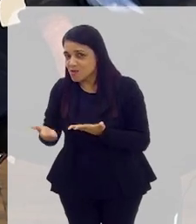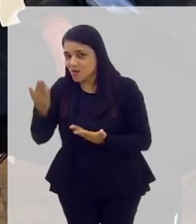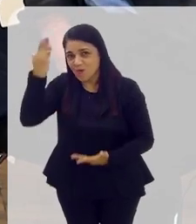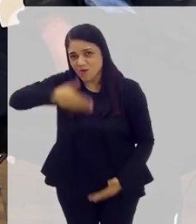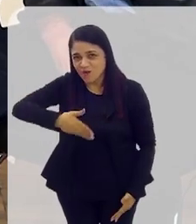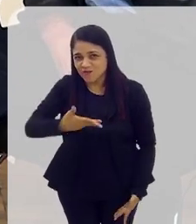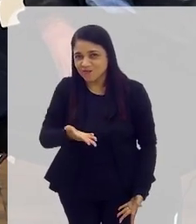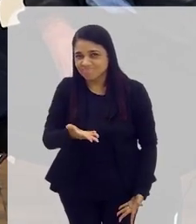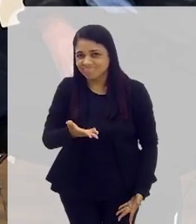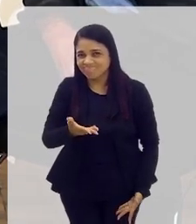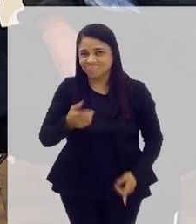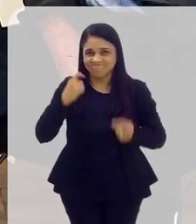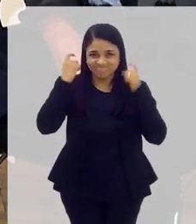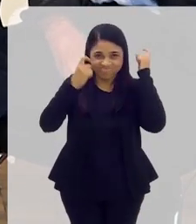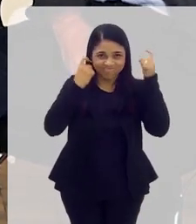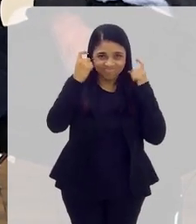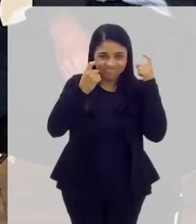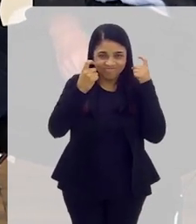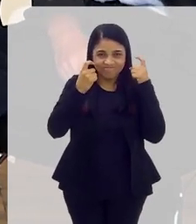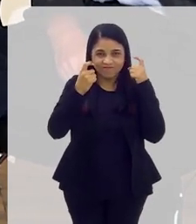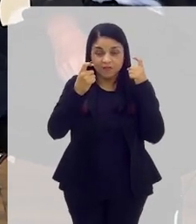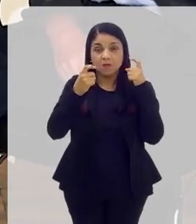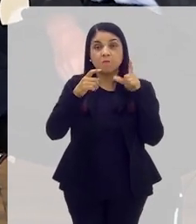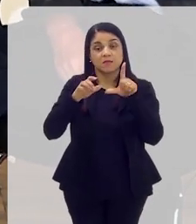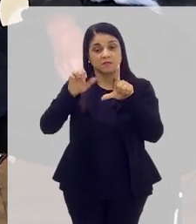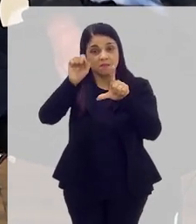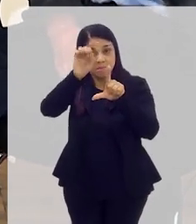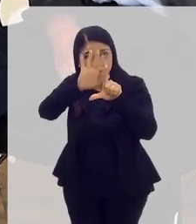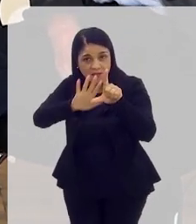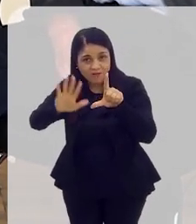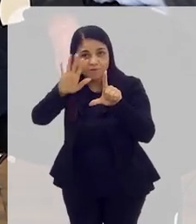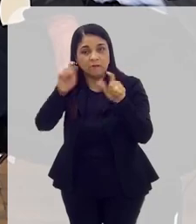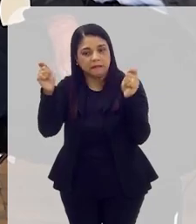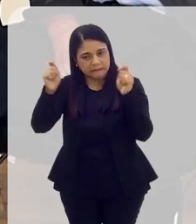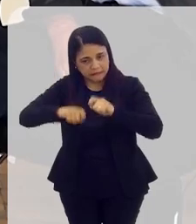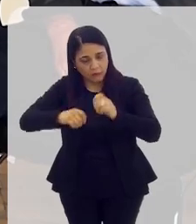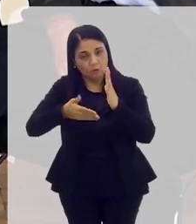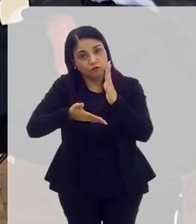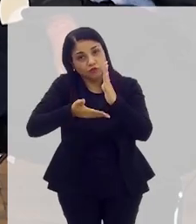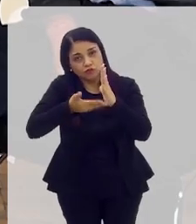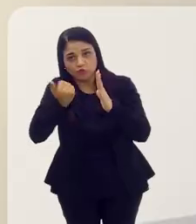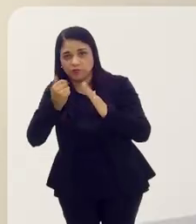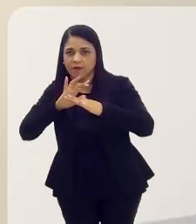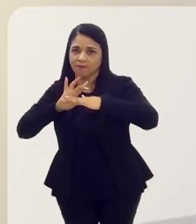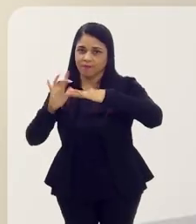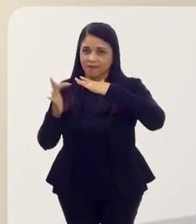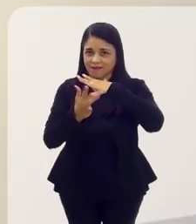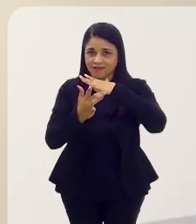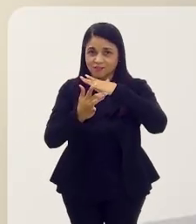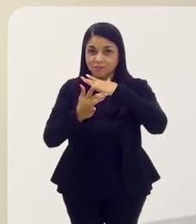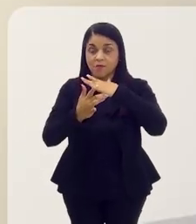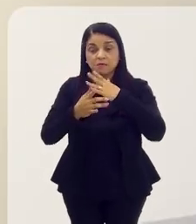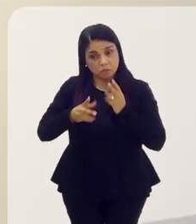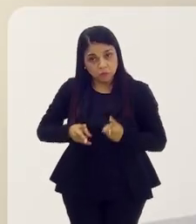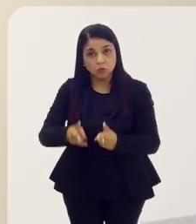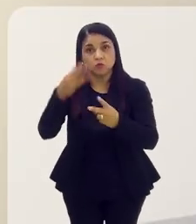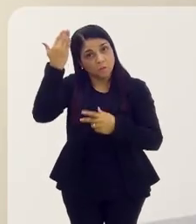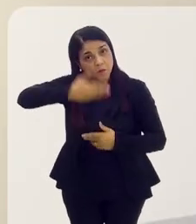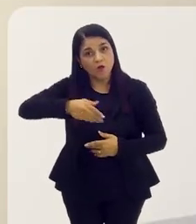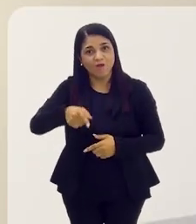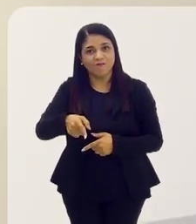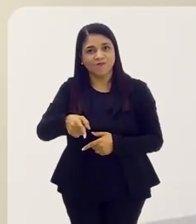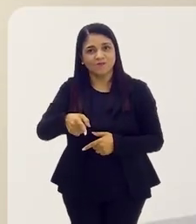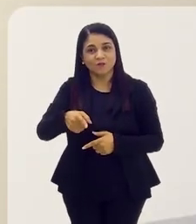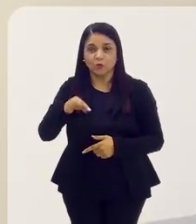perdeu a prova. Mas as plataformas têm como excluir da rede, mantendo a prova,